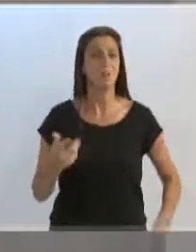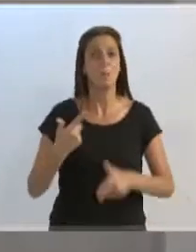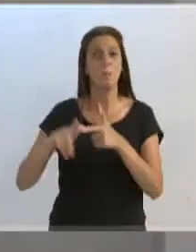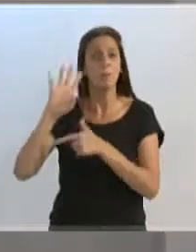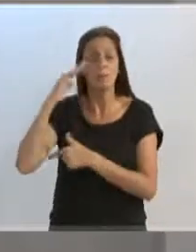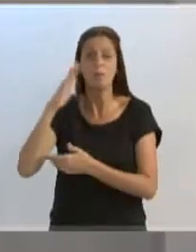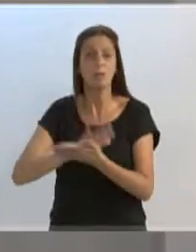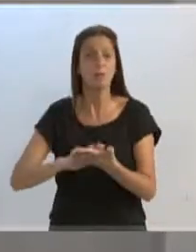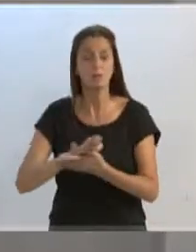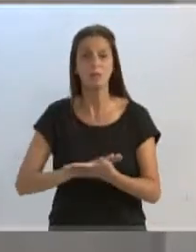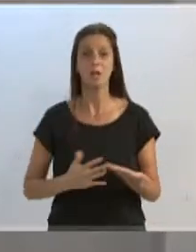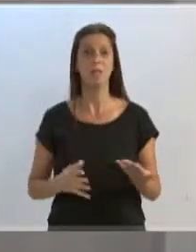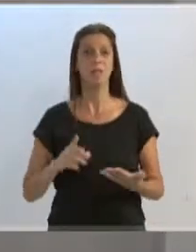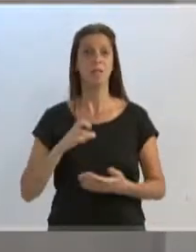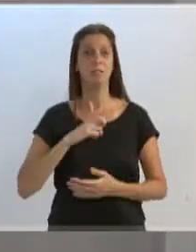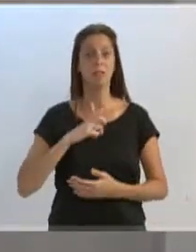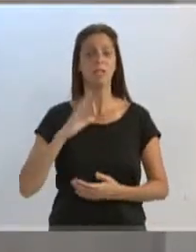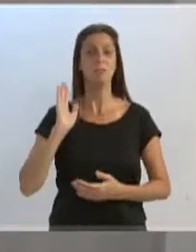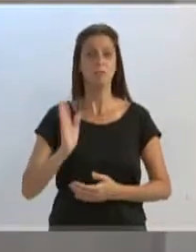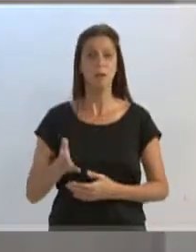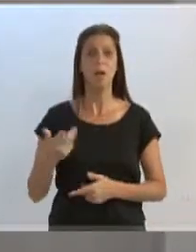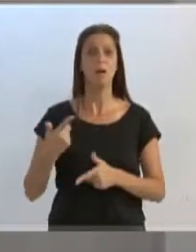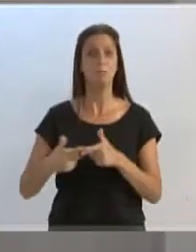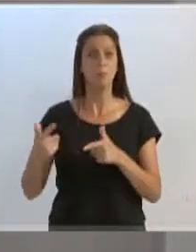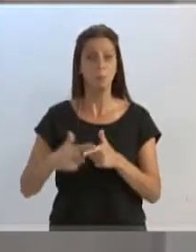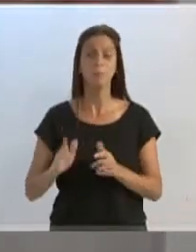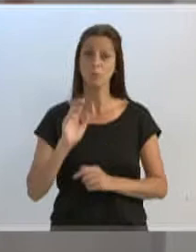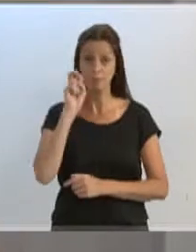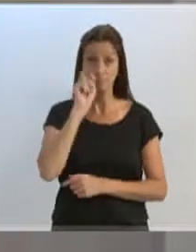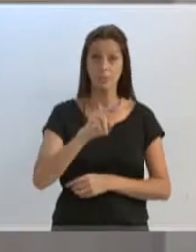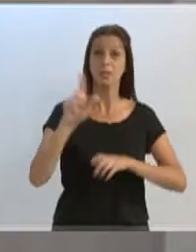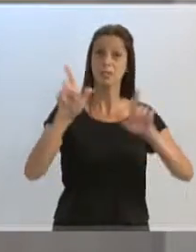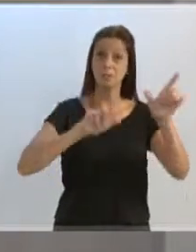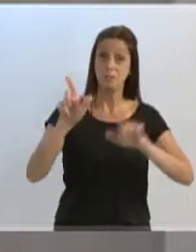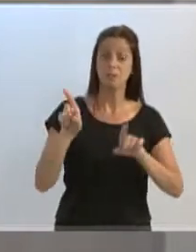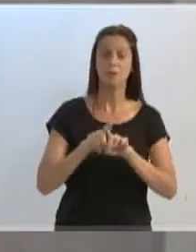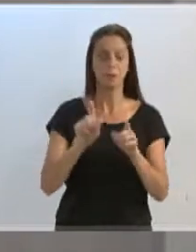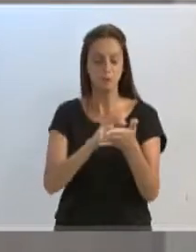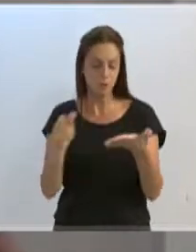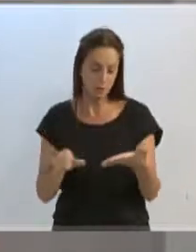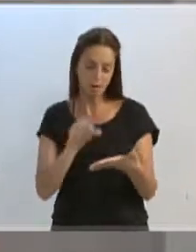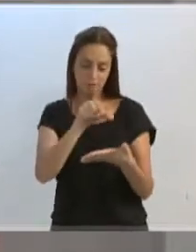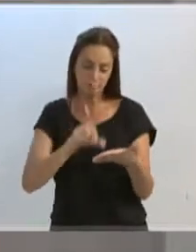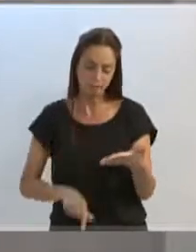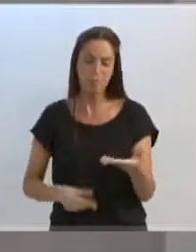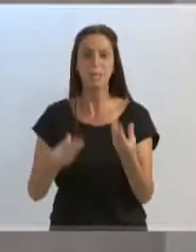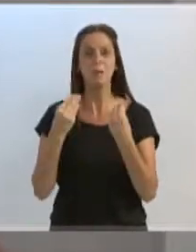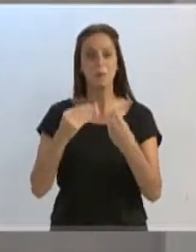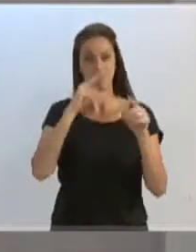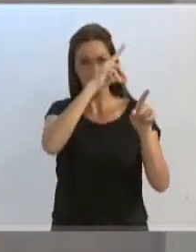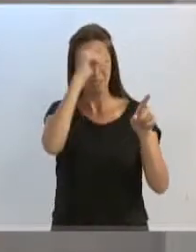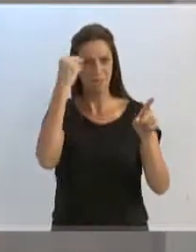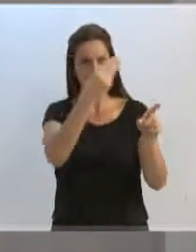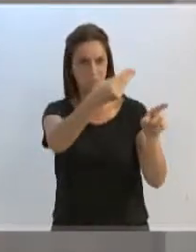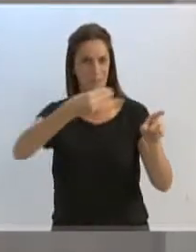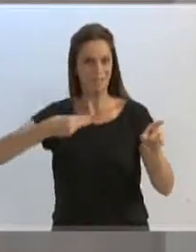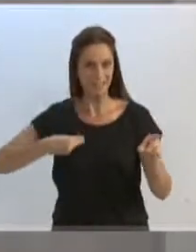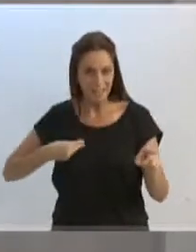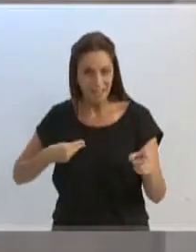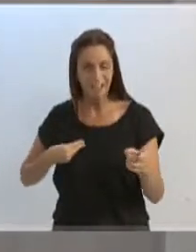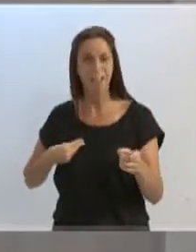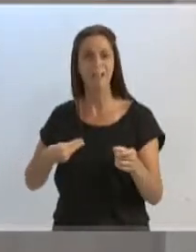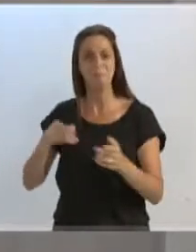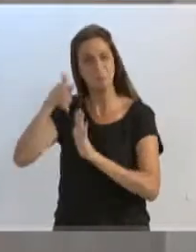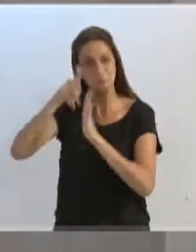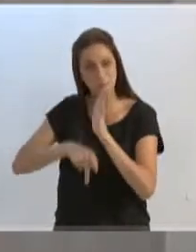está aí o impasse judicial criado, nós estamos acompanhando na imprensa, inclusive, as manchetes, aí se traz um projeto aqui para extinguir a URB, quando nem judicialmente ainda